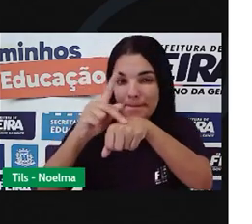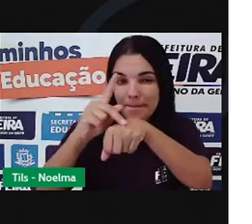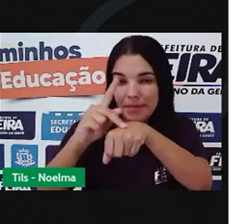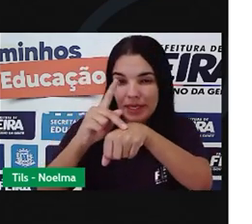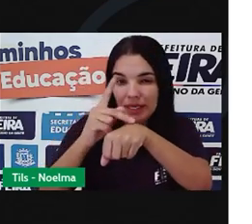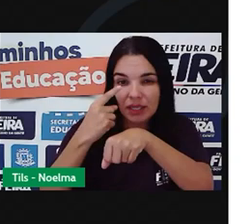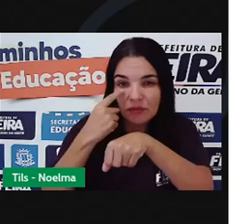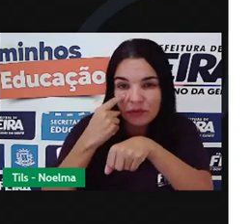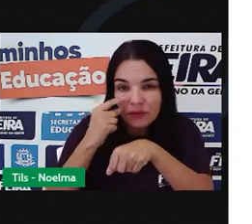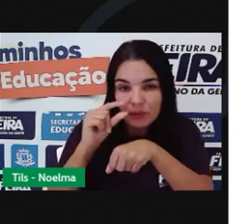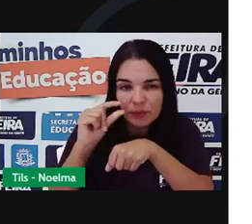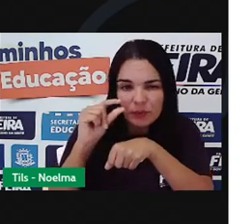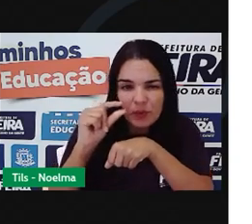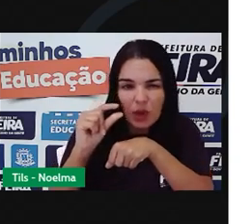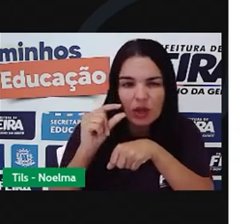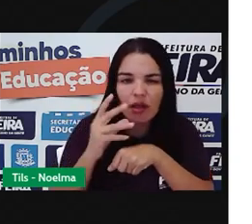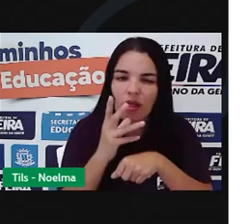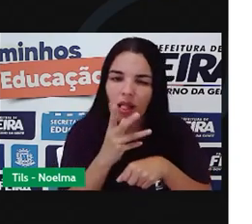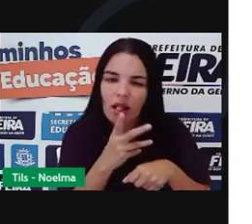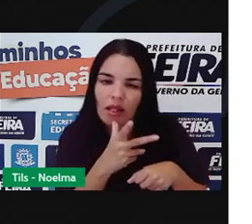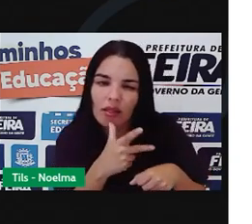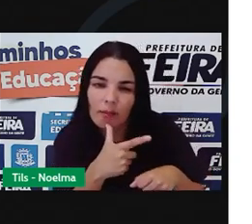brotinho mais recuperante.